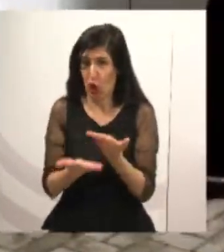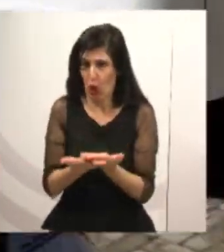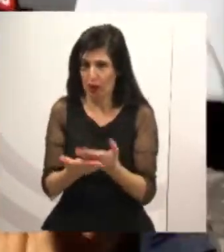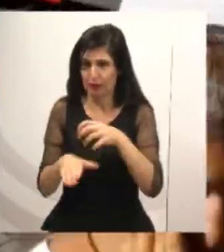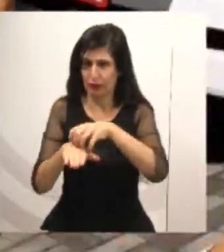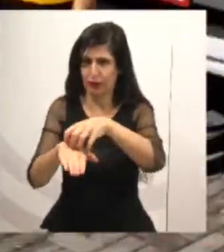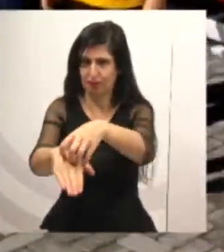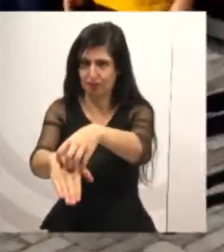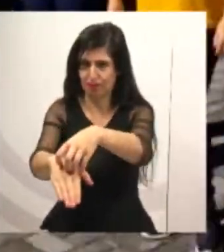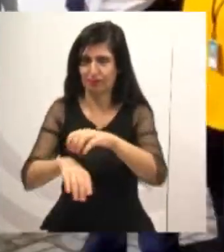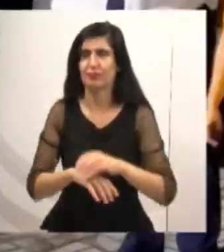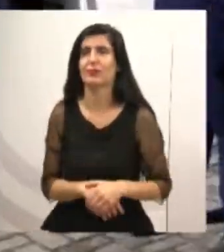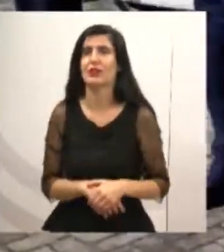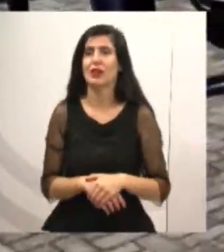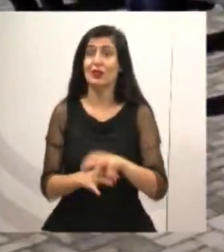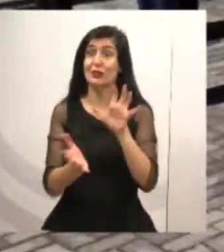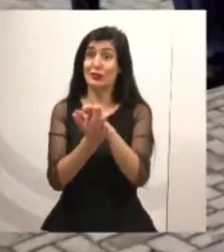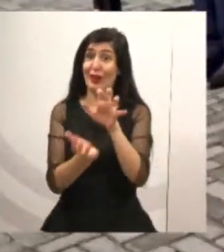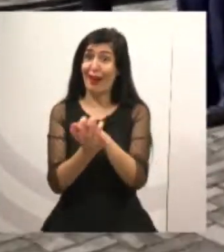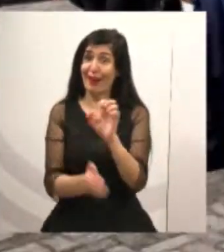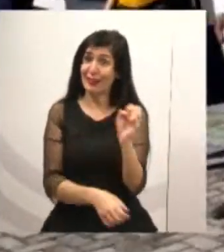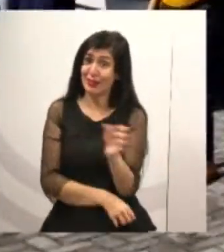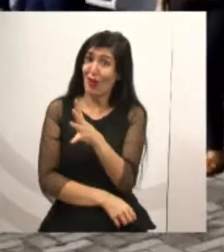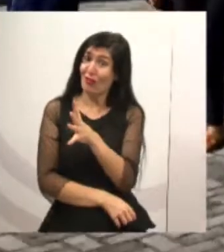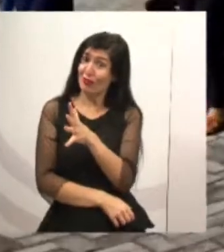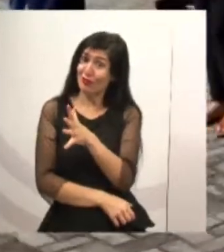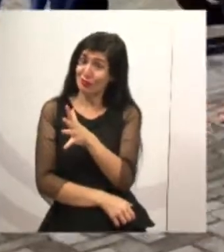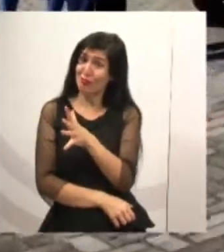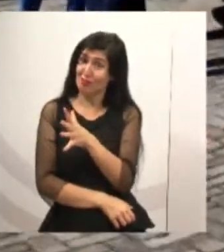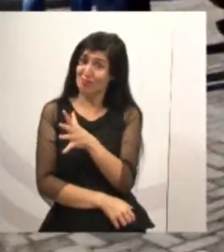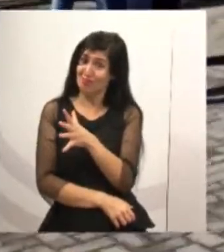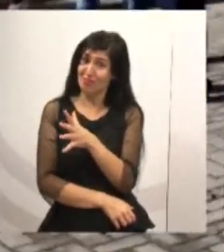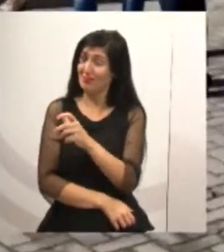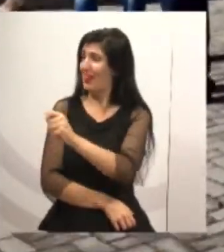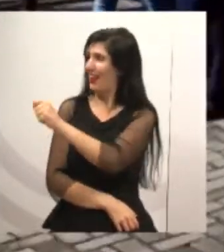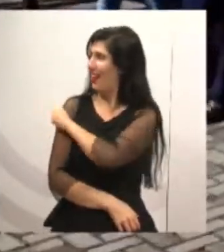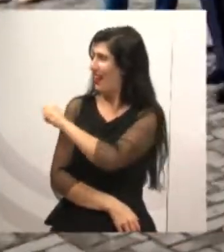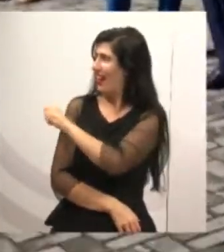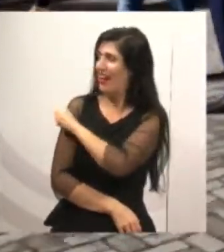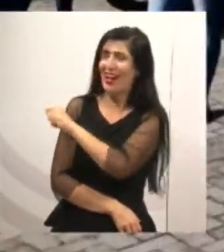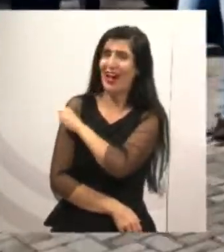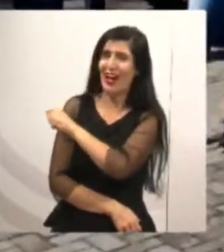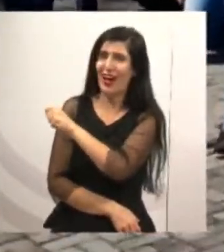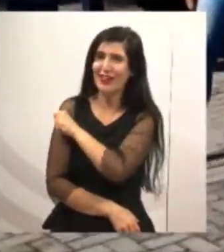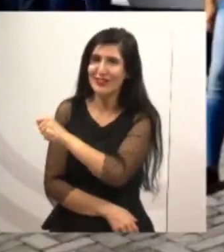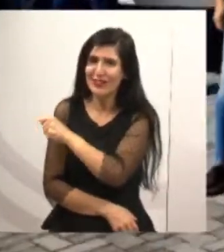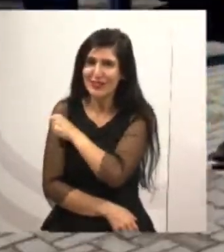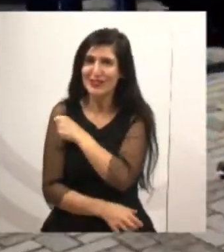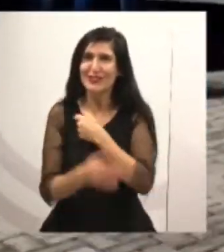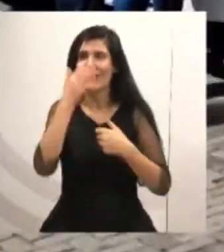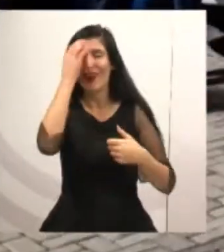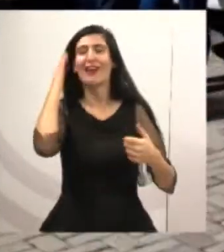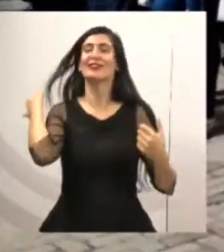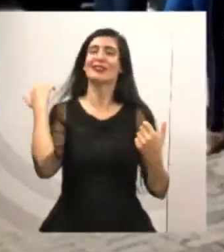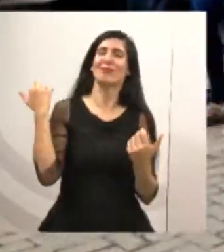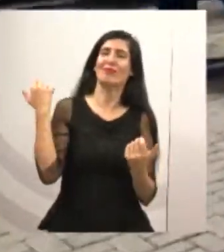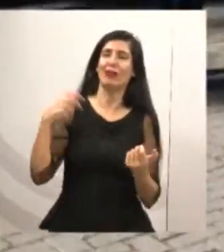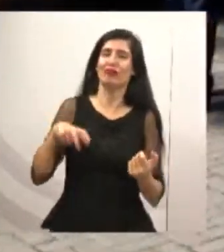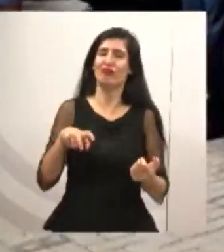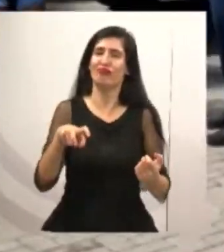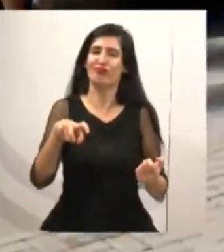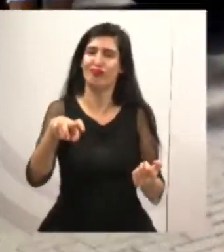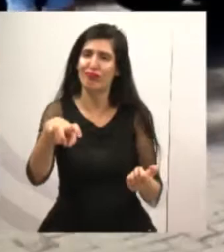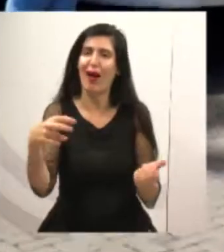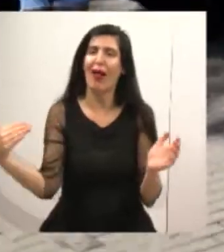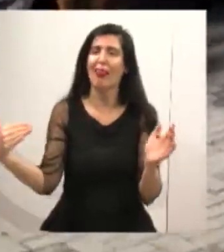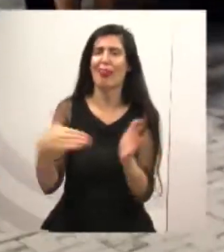nova, bem conservada, para atender os estudantes da zona rural de Jacaraí. Vejam aí